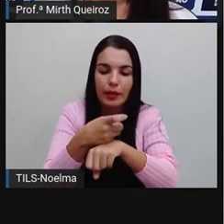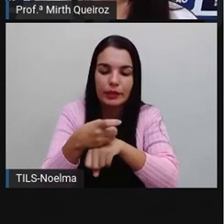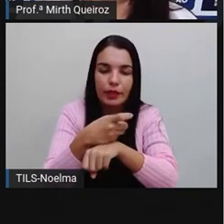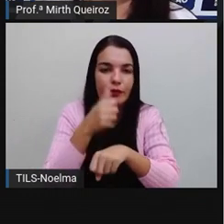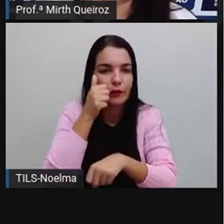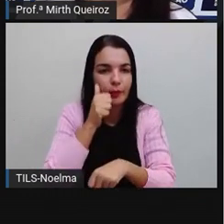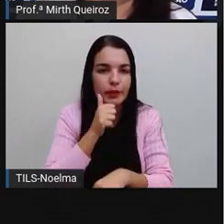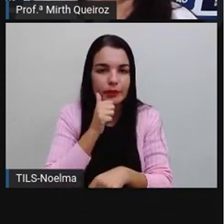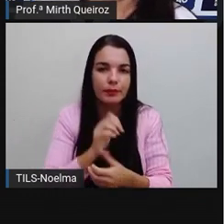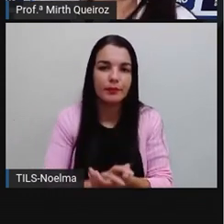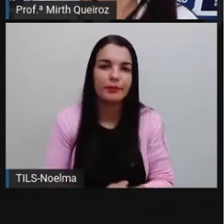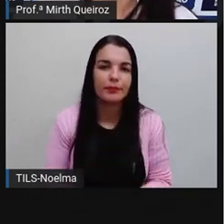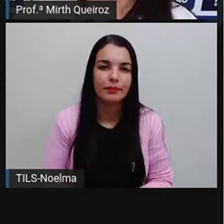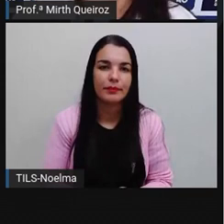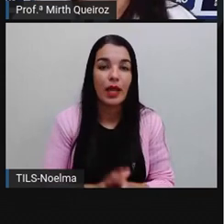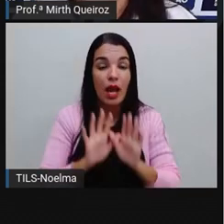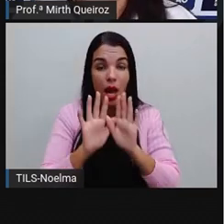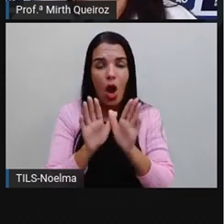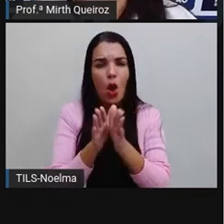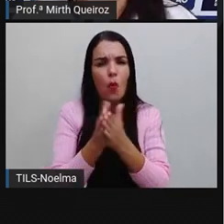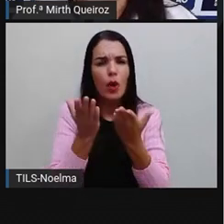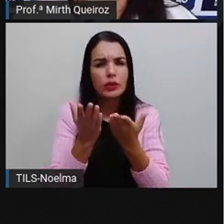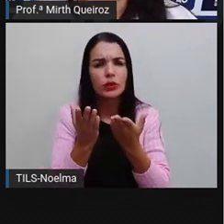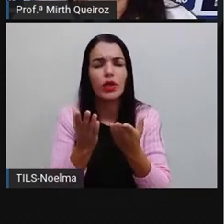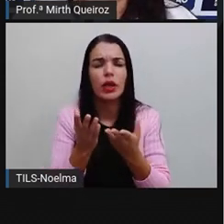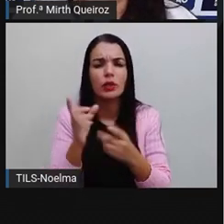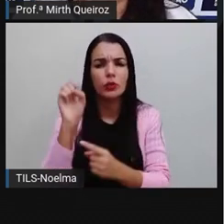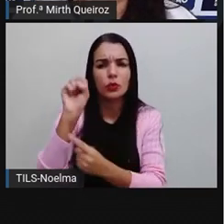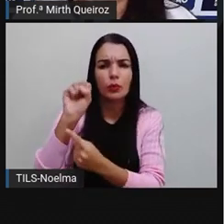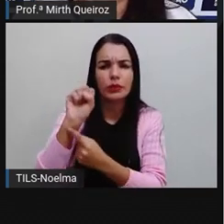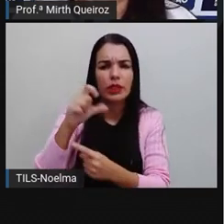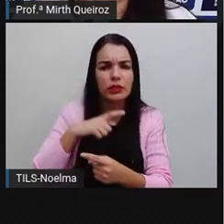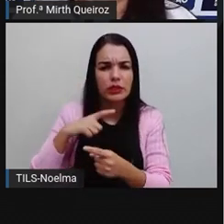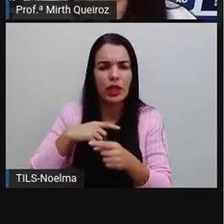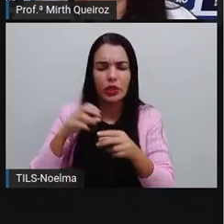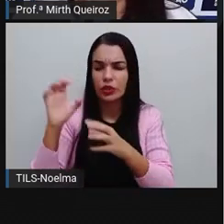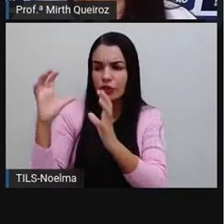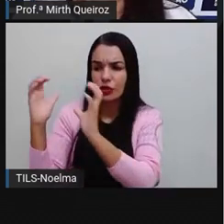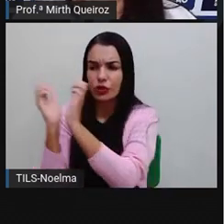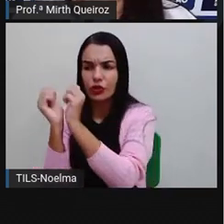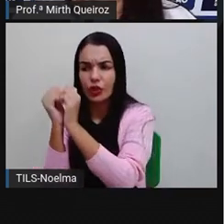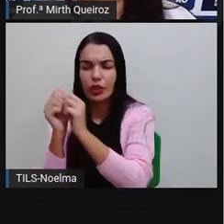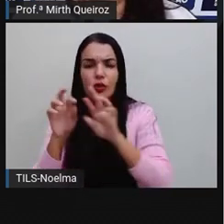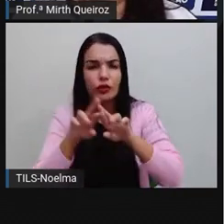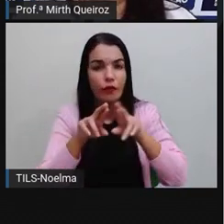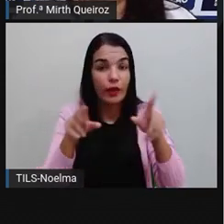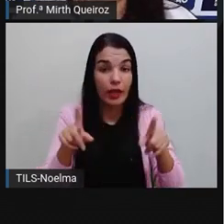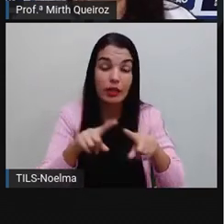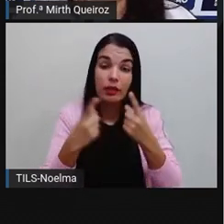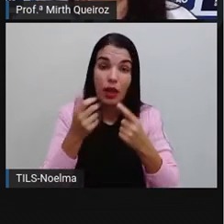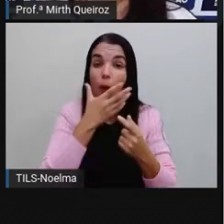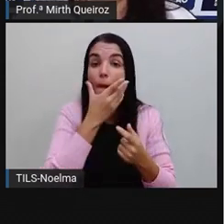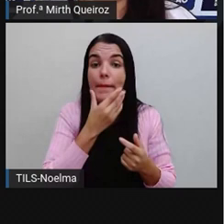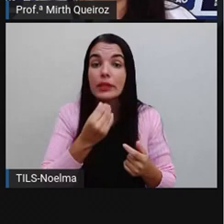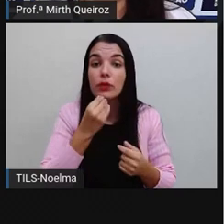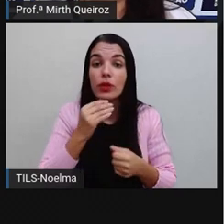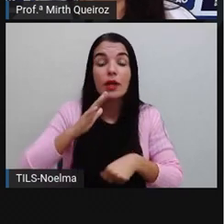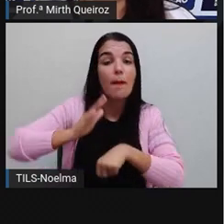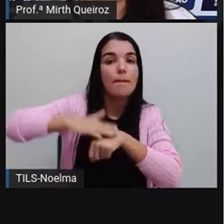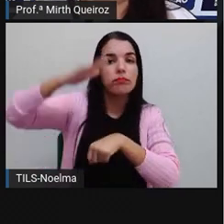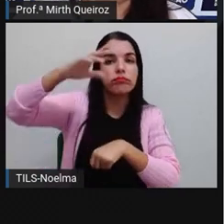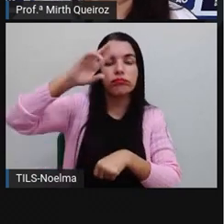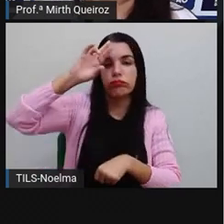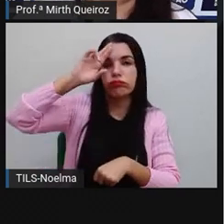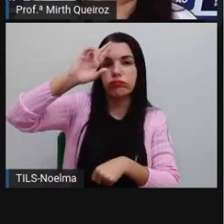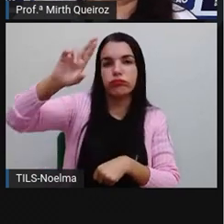feminino. Quando os substantivos são de gêneros diferentes, o masculino, ele vai prevalecer, que foi o que aconteceu lá.